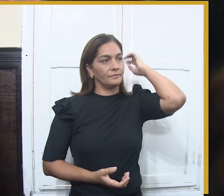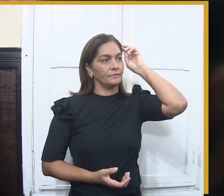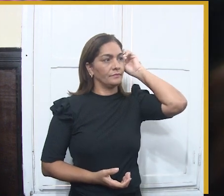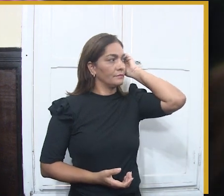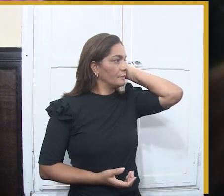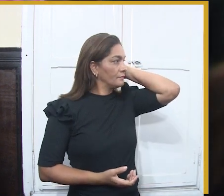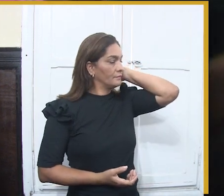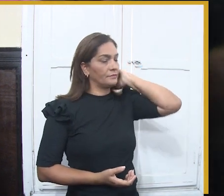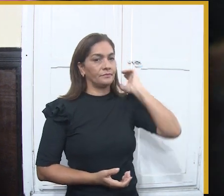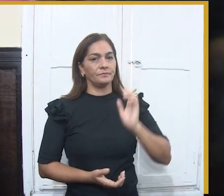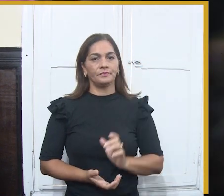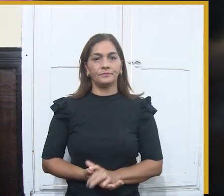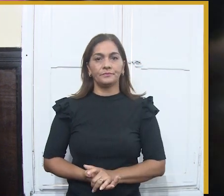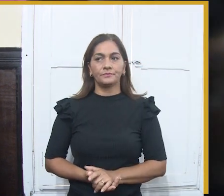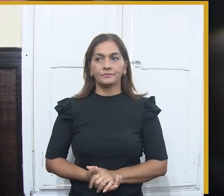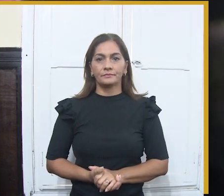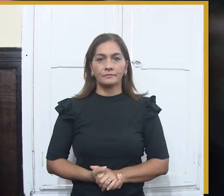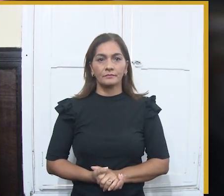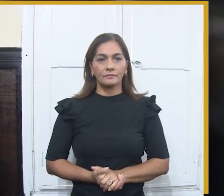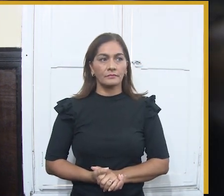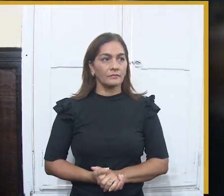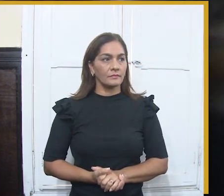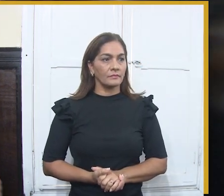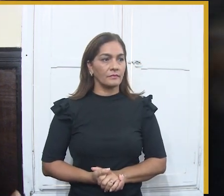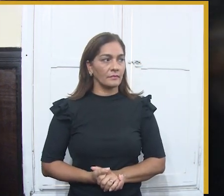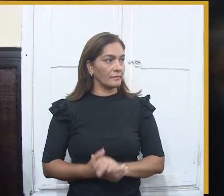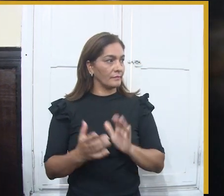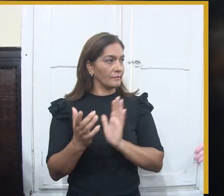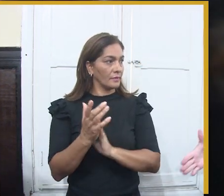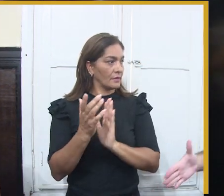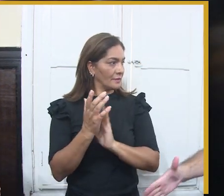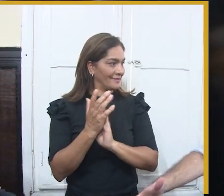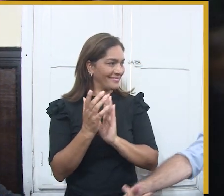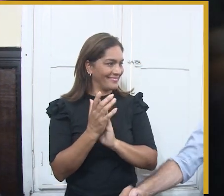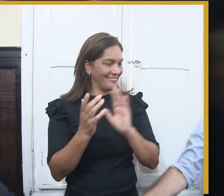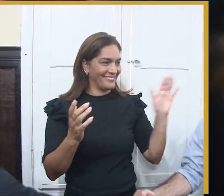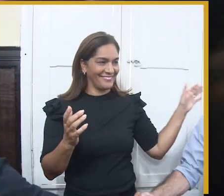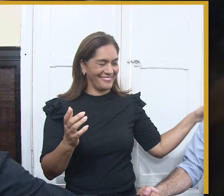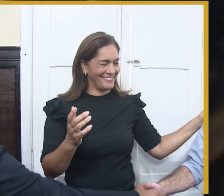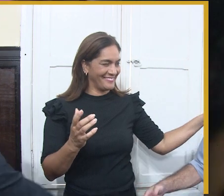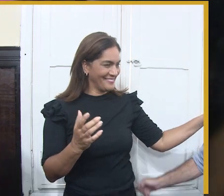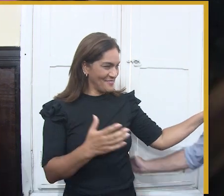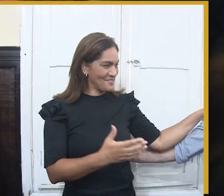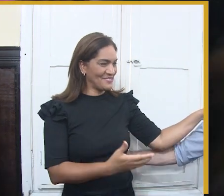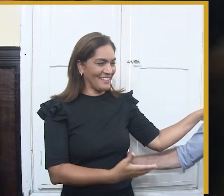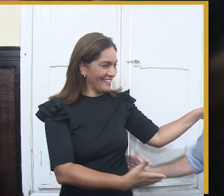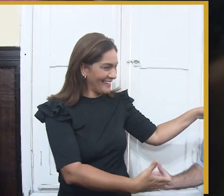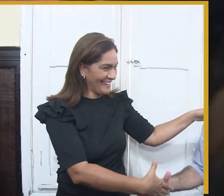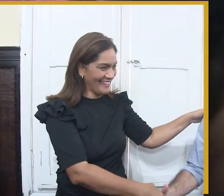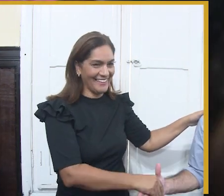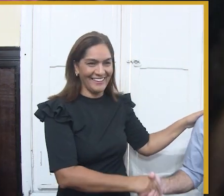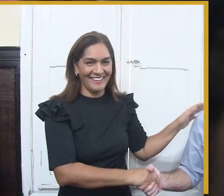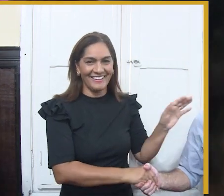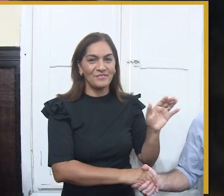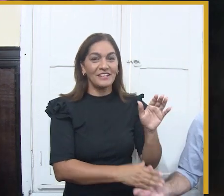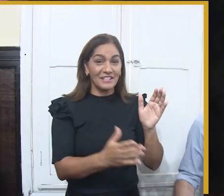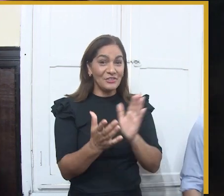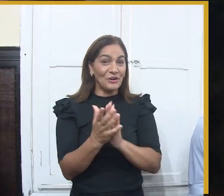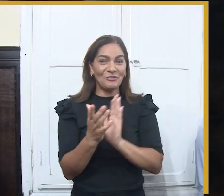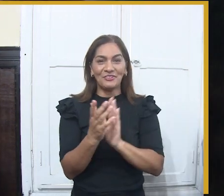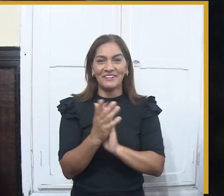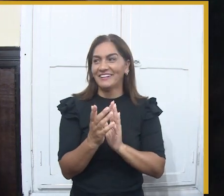A nossa solenidade, pedi atenção, pedi o silêncio de vocês, já registrando